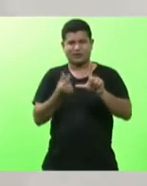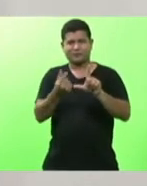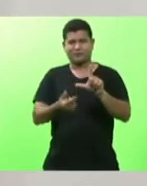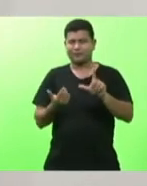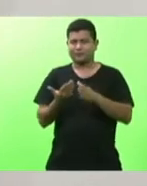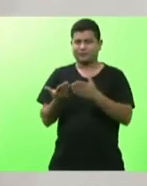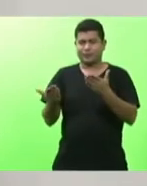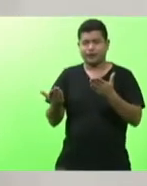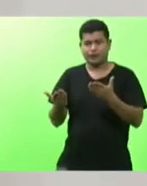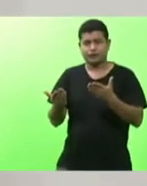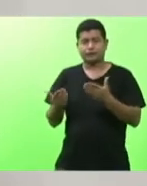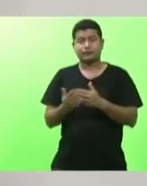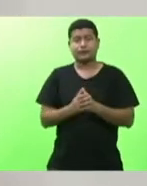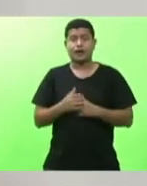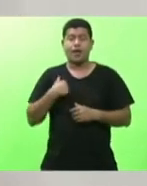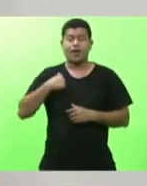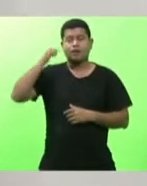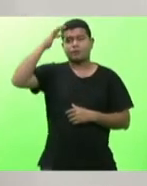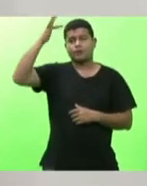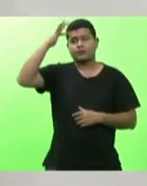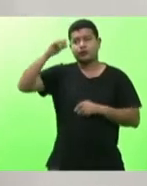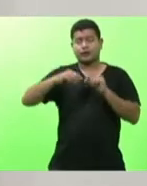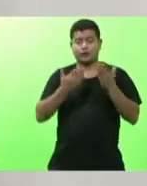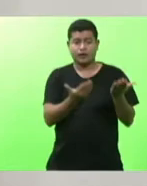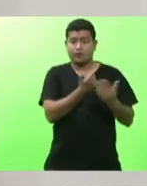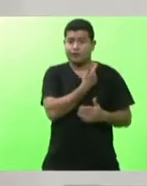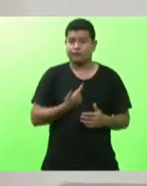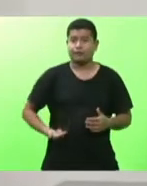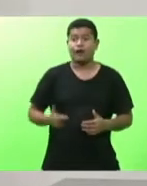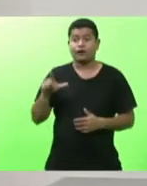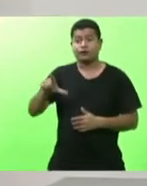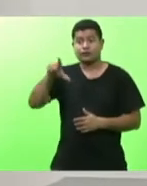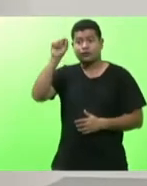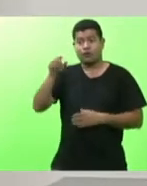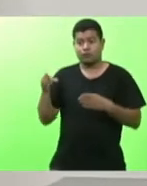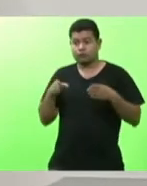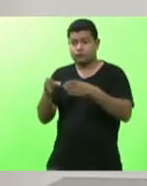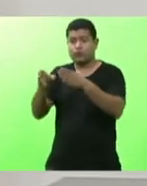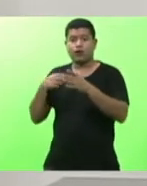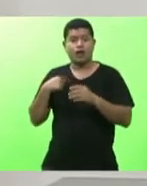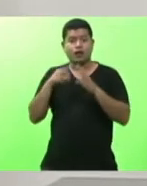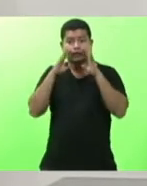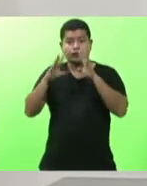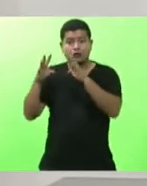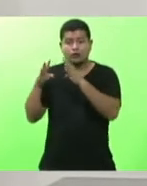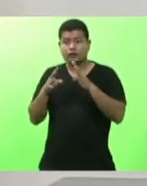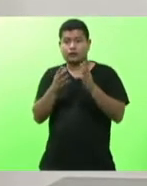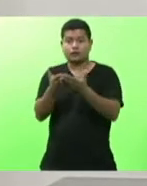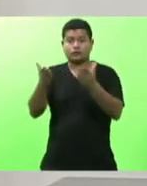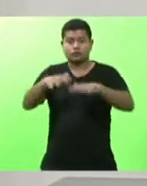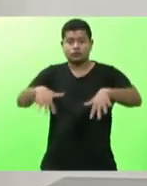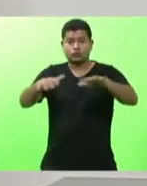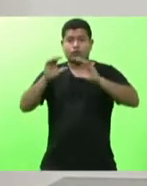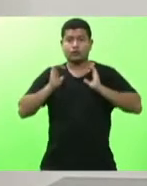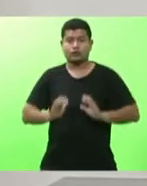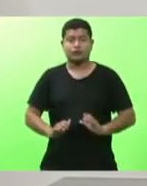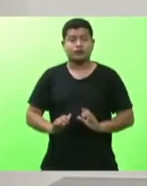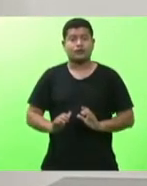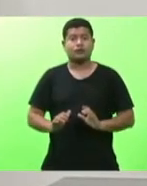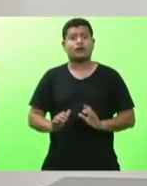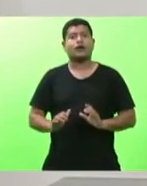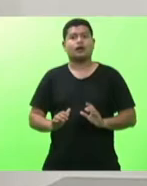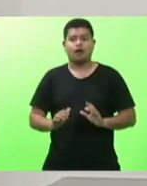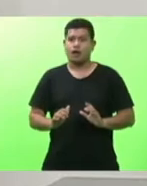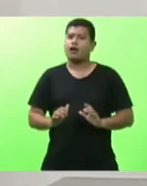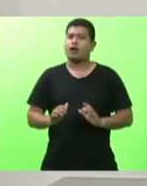município opta, decide, toma o caminho de ouvir os seus cidadãos é a chance,